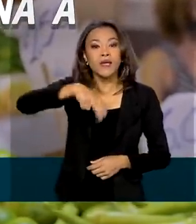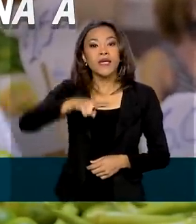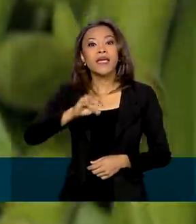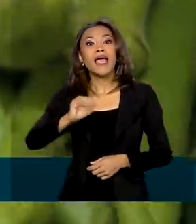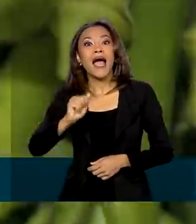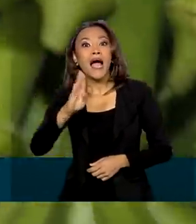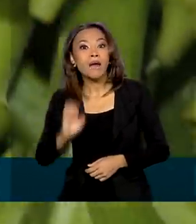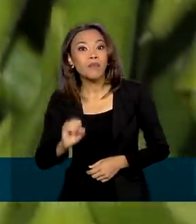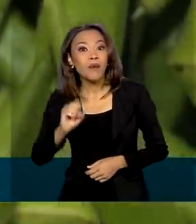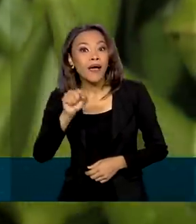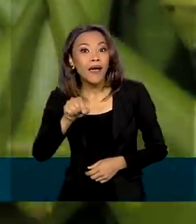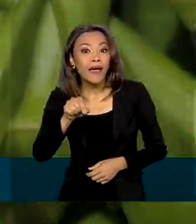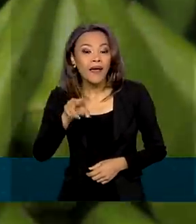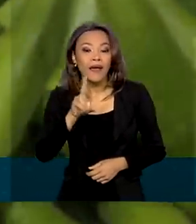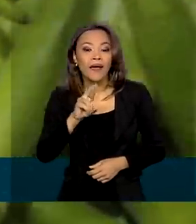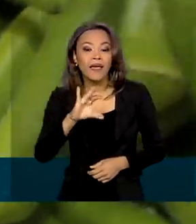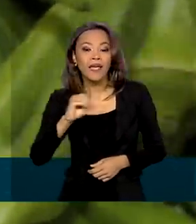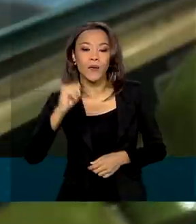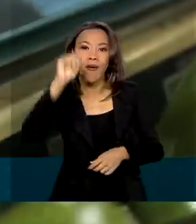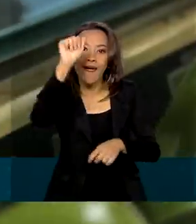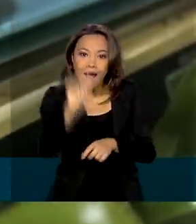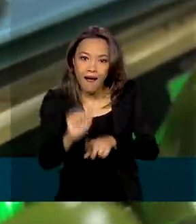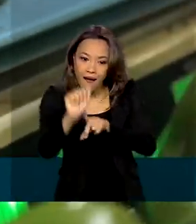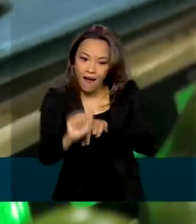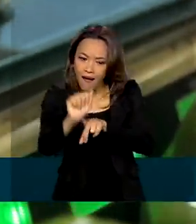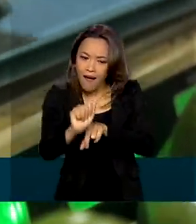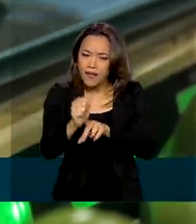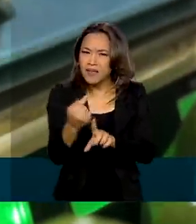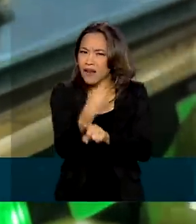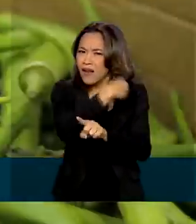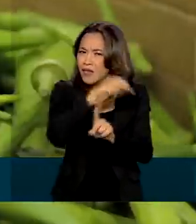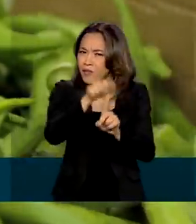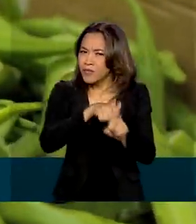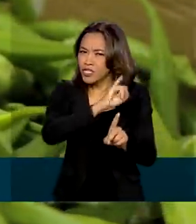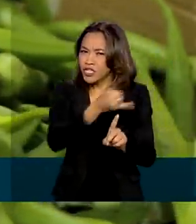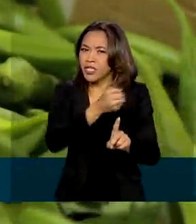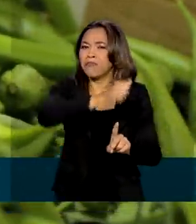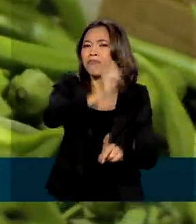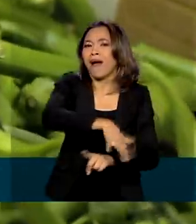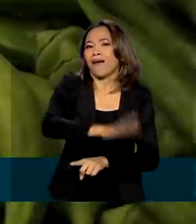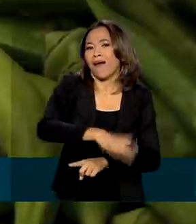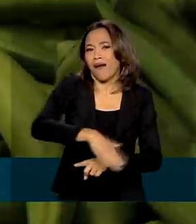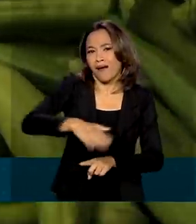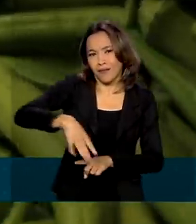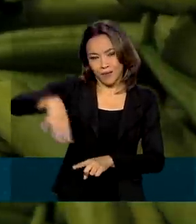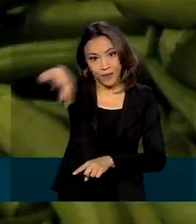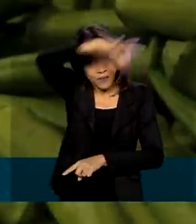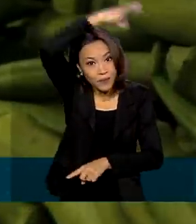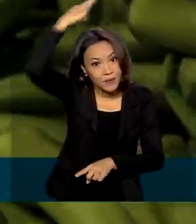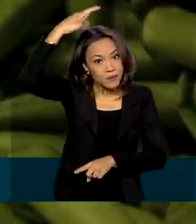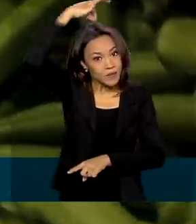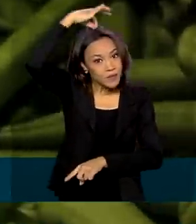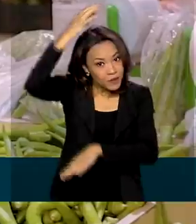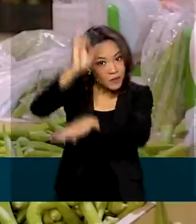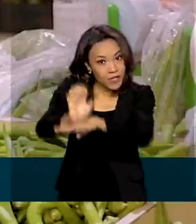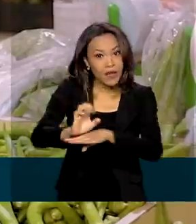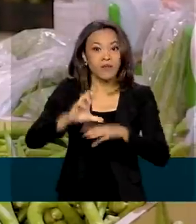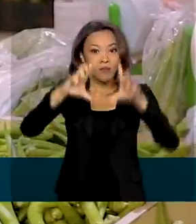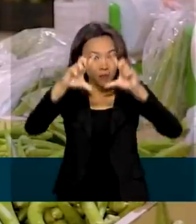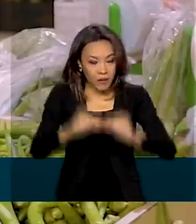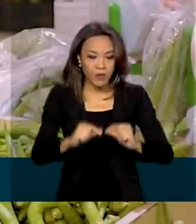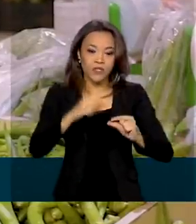vitamina A? Esse legume ficou mais barato no começo de janeiro. No Espírito Santo, teve uma baixa de 31%.